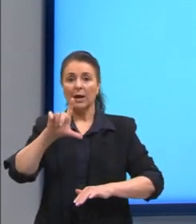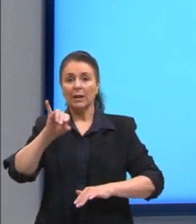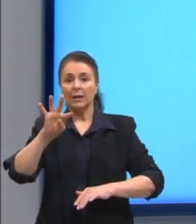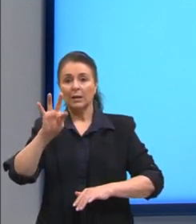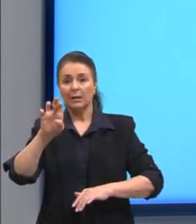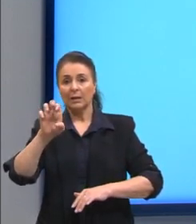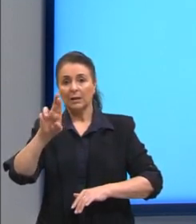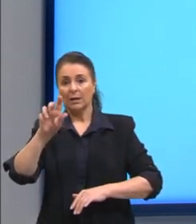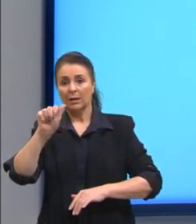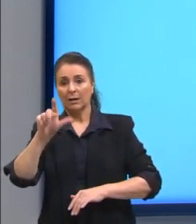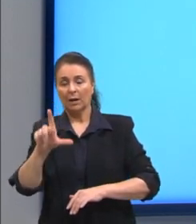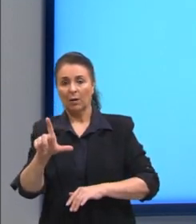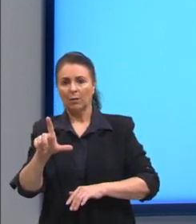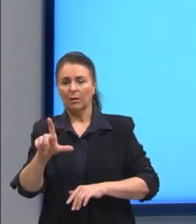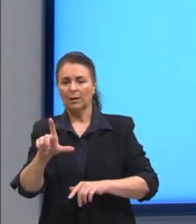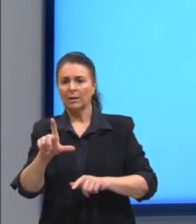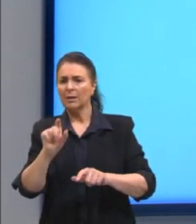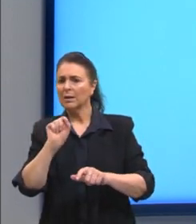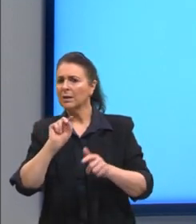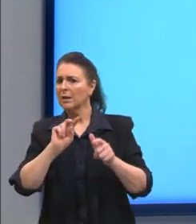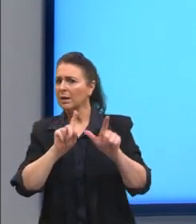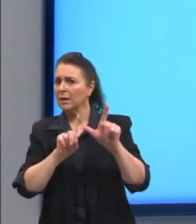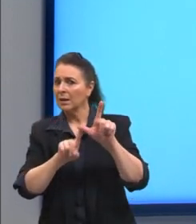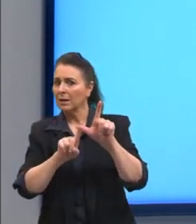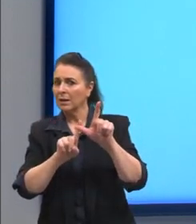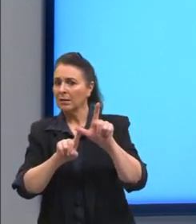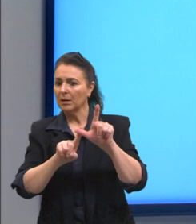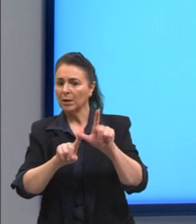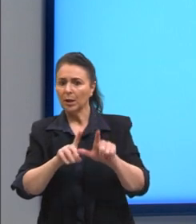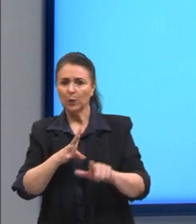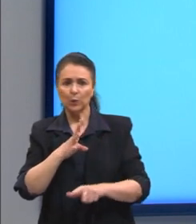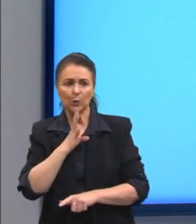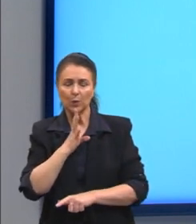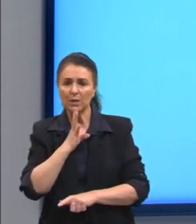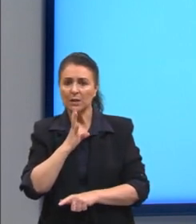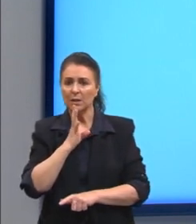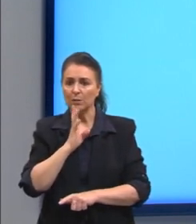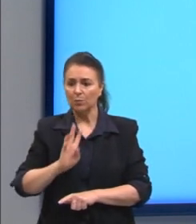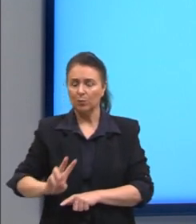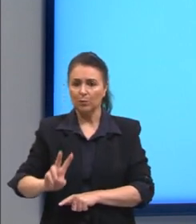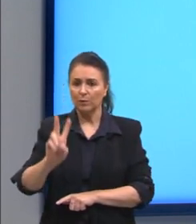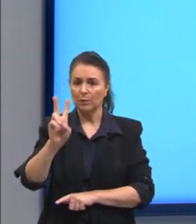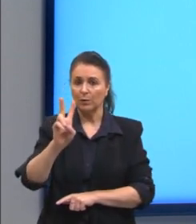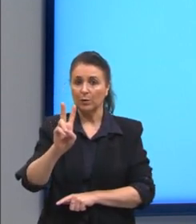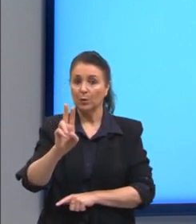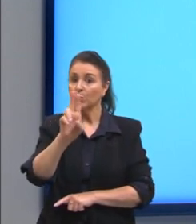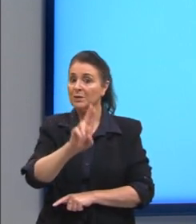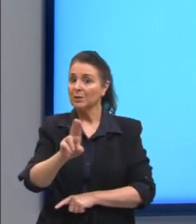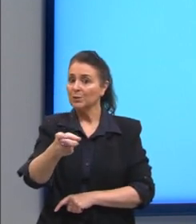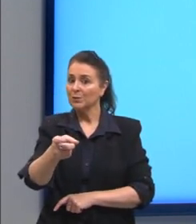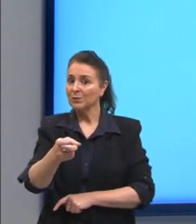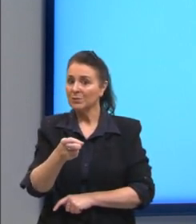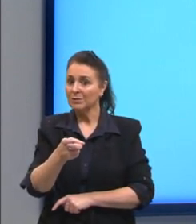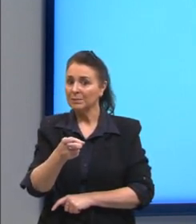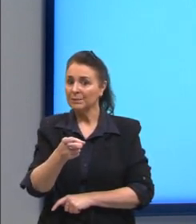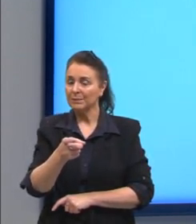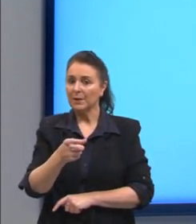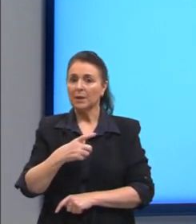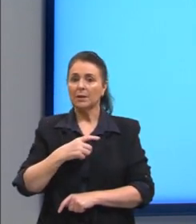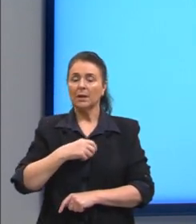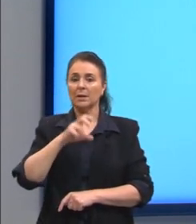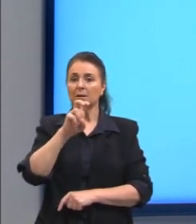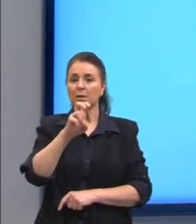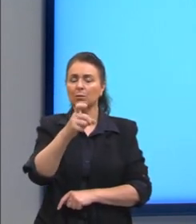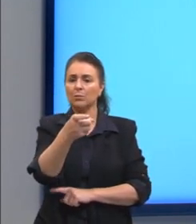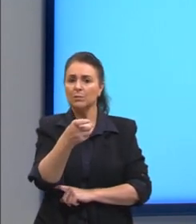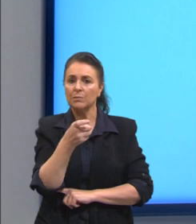que é a letra, o valor desconhecido. Aqui, utilizamos o X. Então, temos 5X.